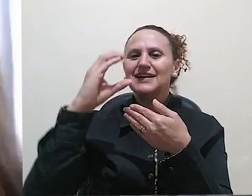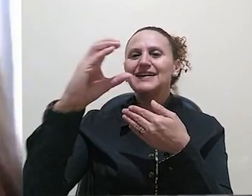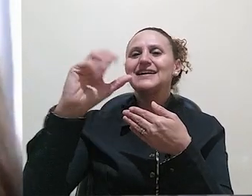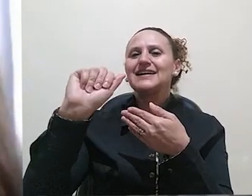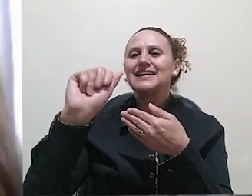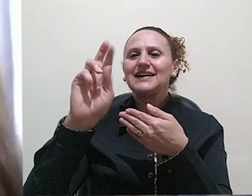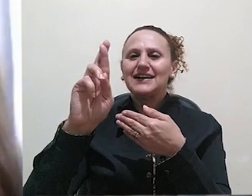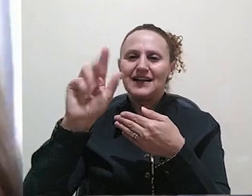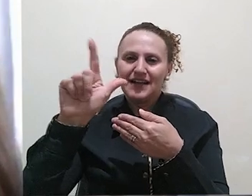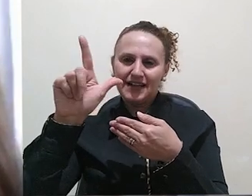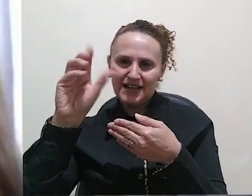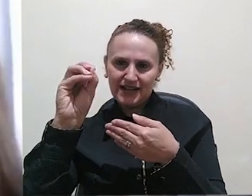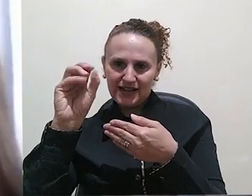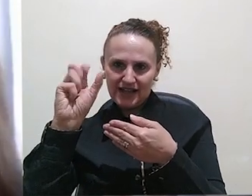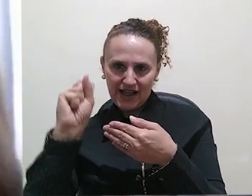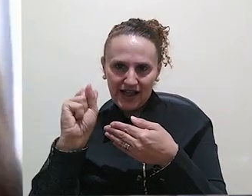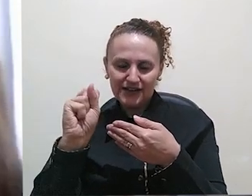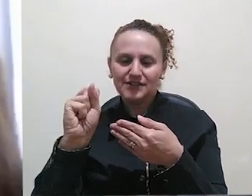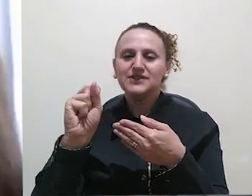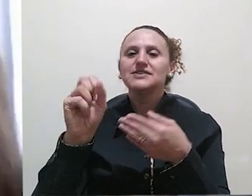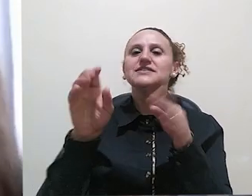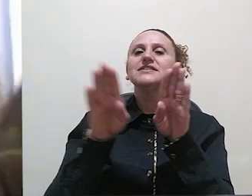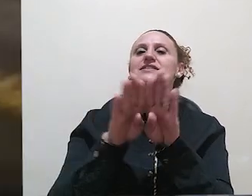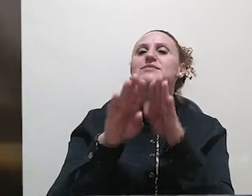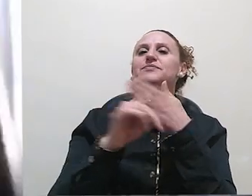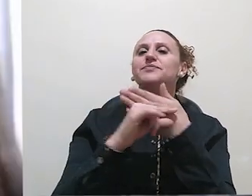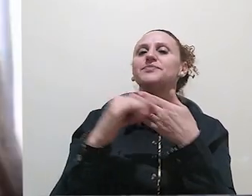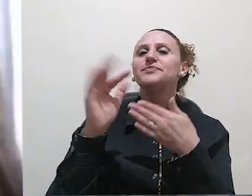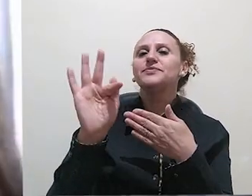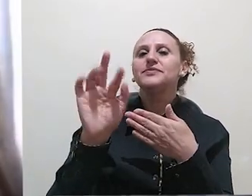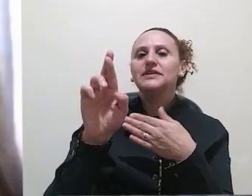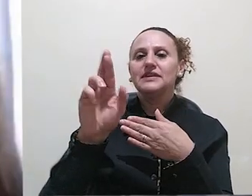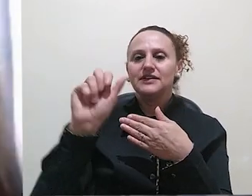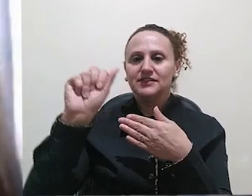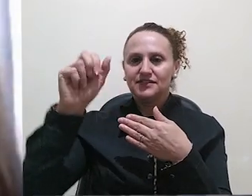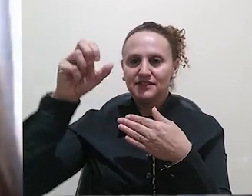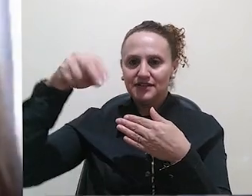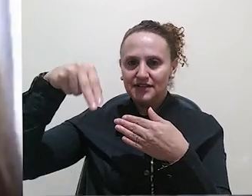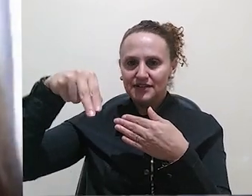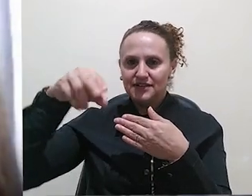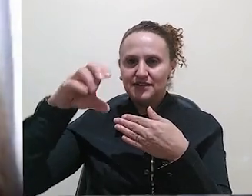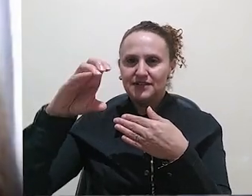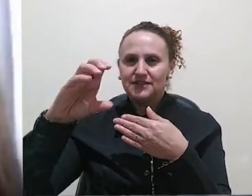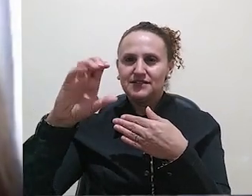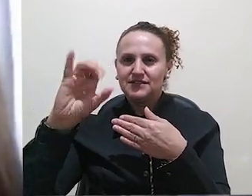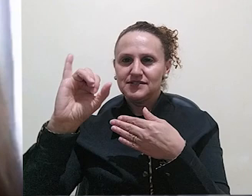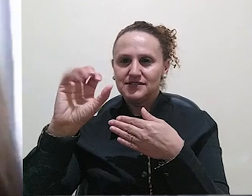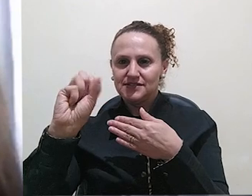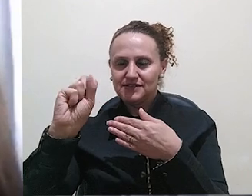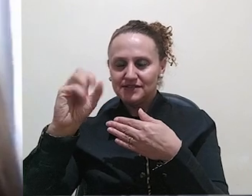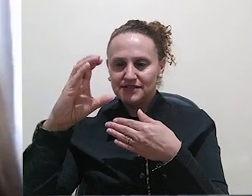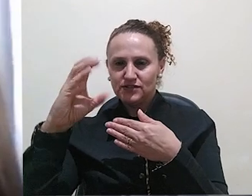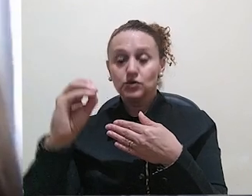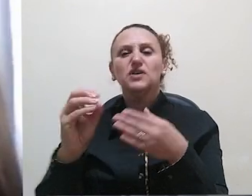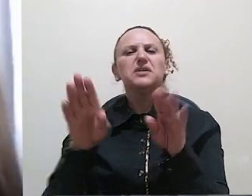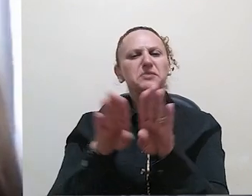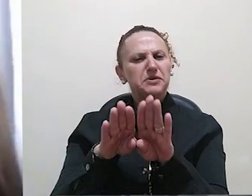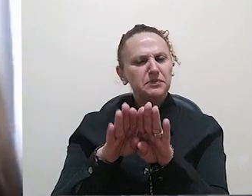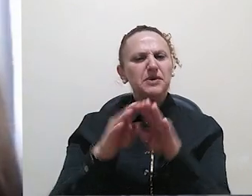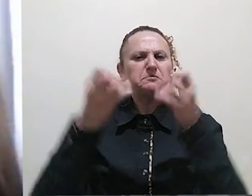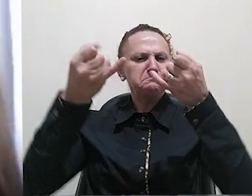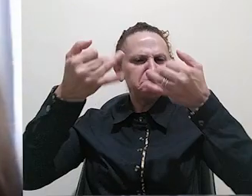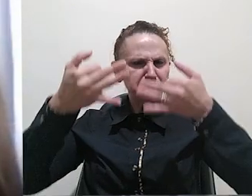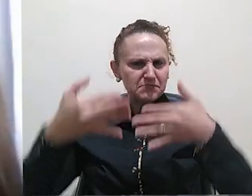Faraco e Francisco Vieira, e eles tratam um pouco sobre resenha também, que é esse